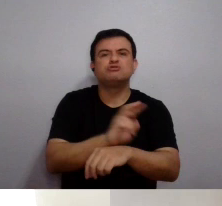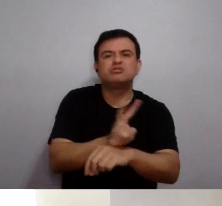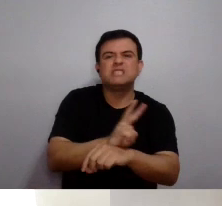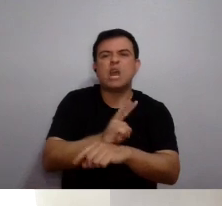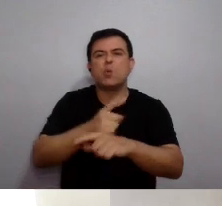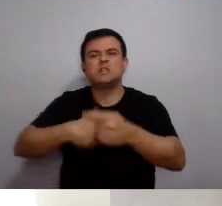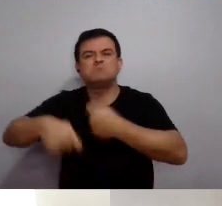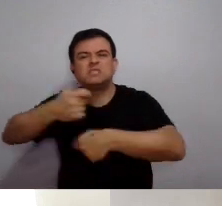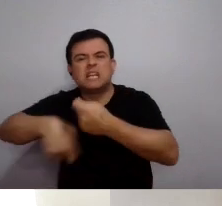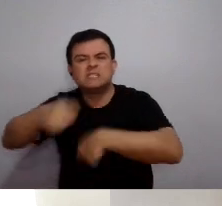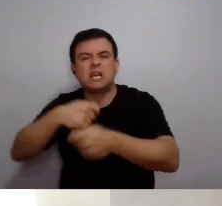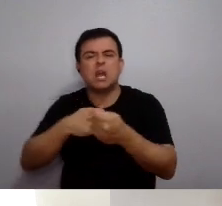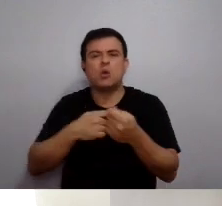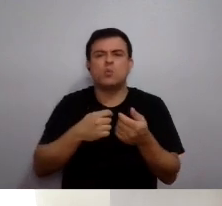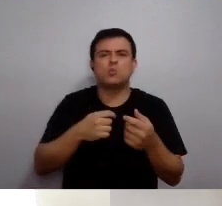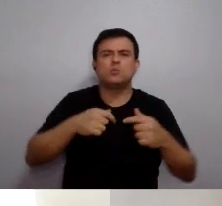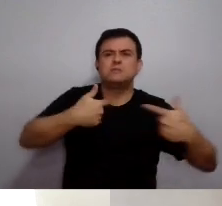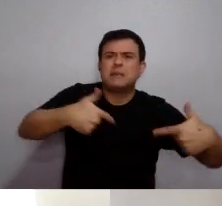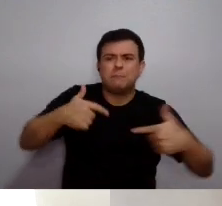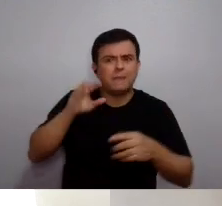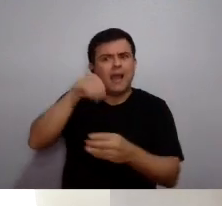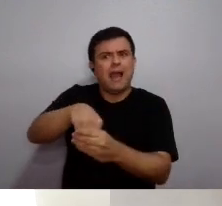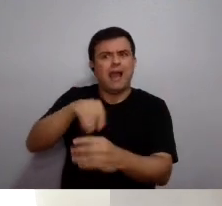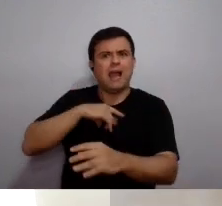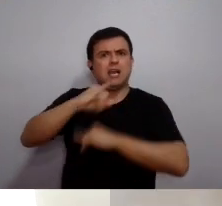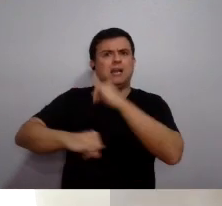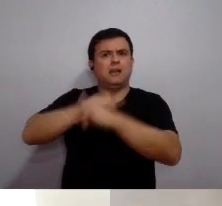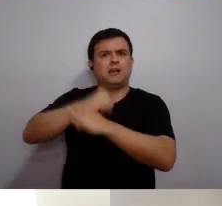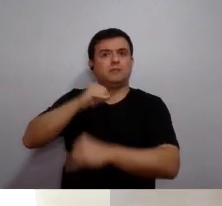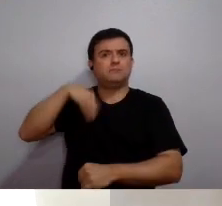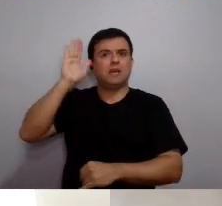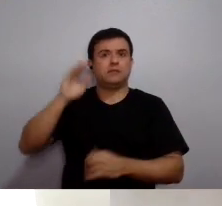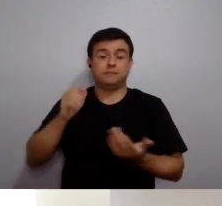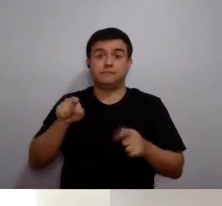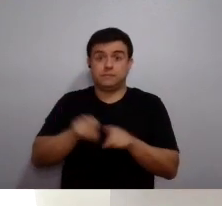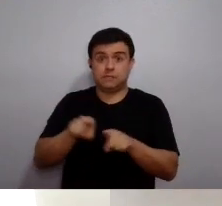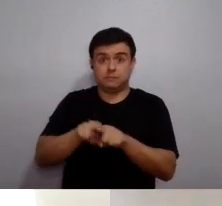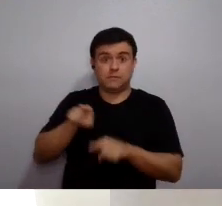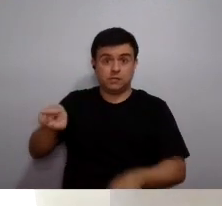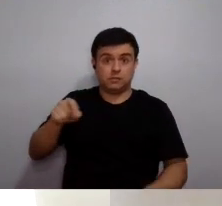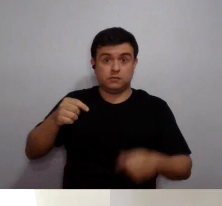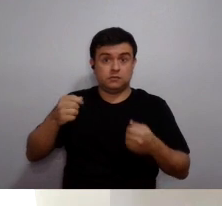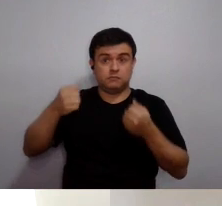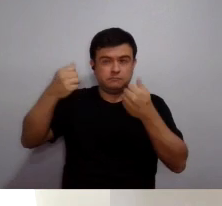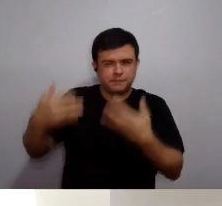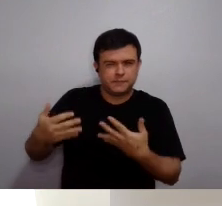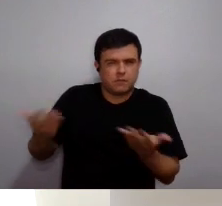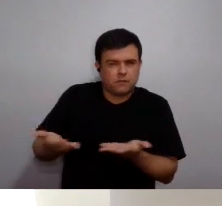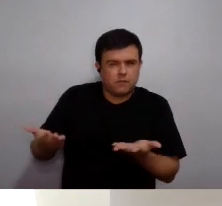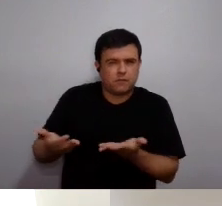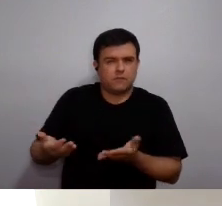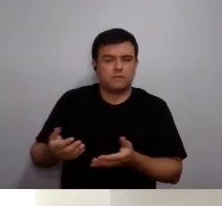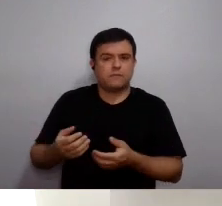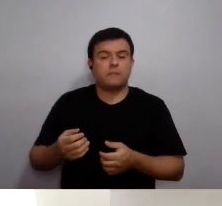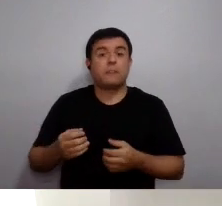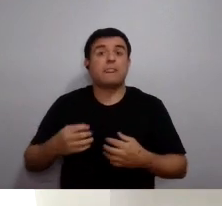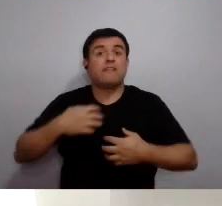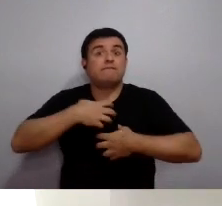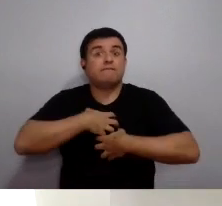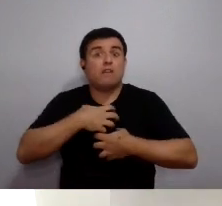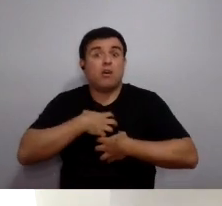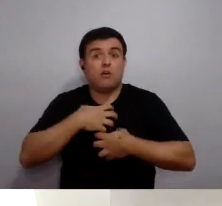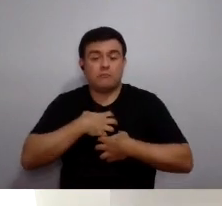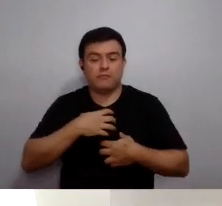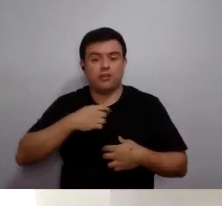de gestão, de administração, enfim. E esse aspecto que também foi lembrado de que a forma como nós